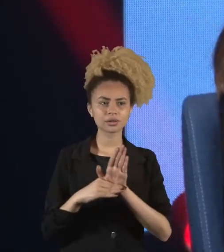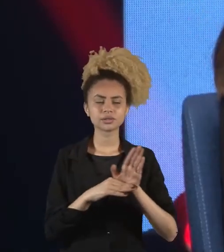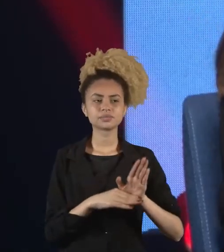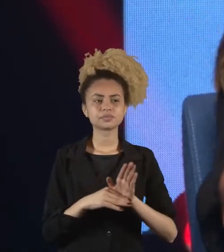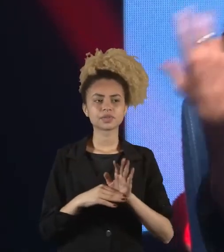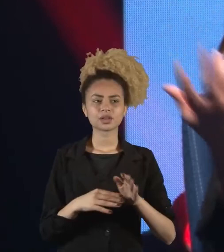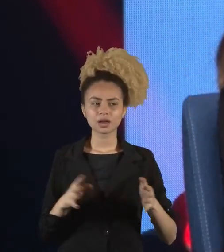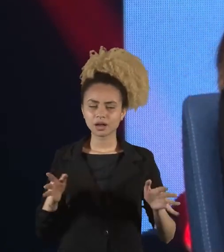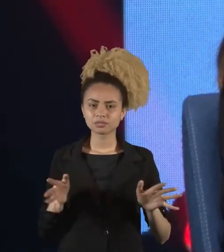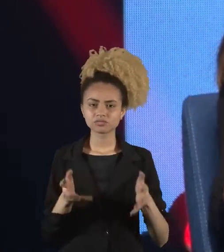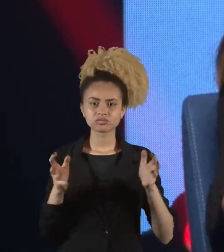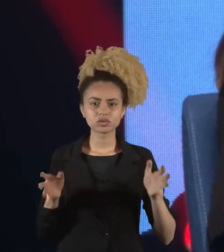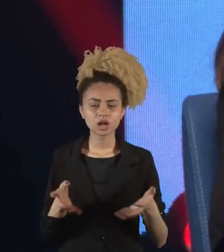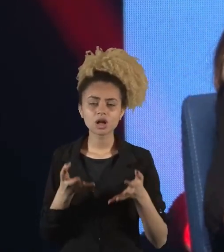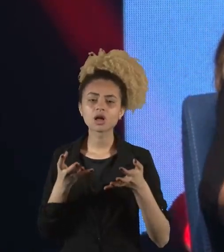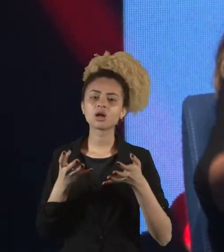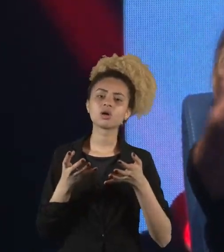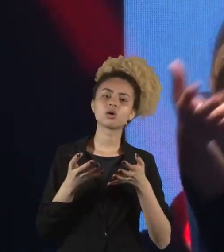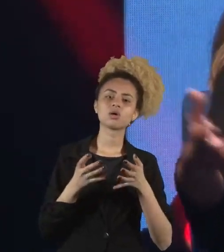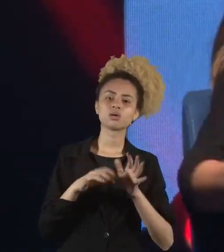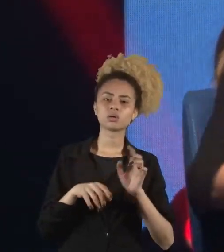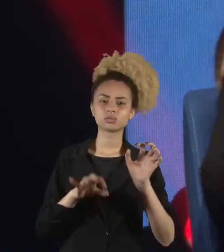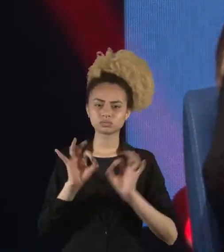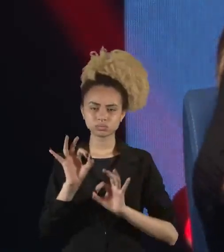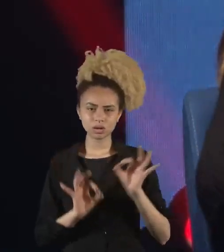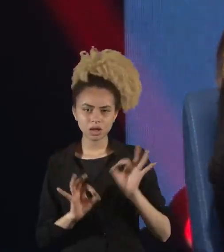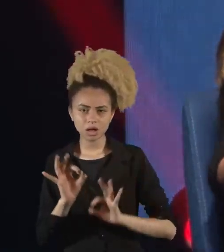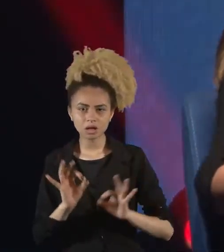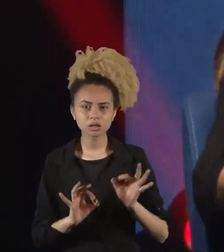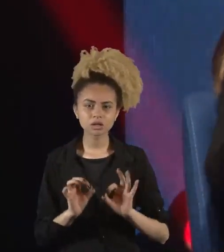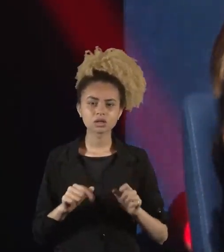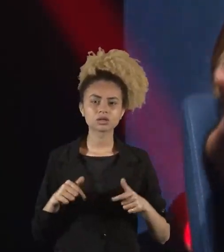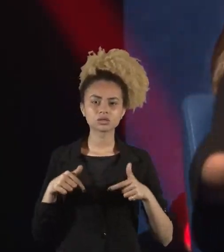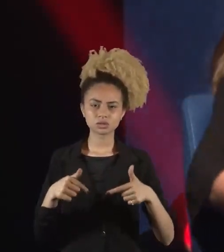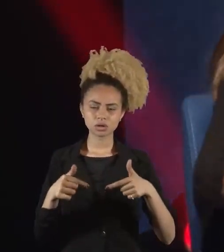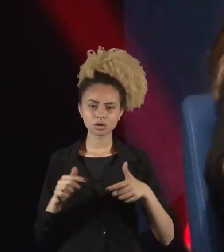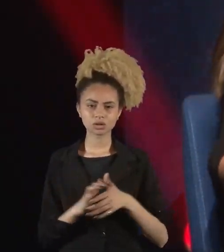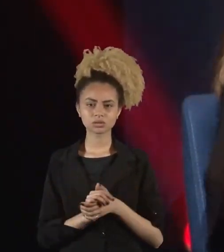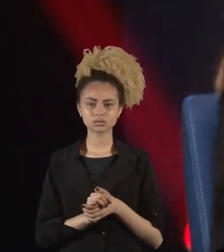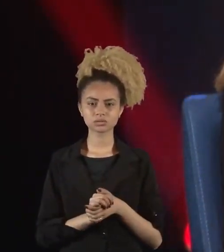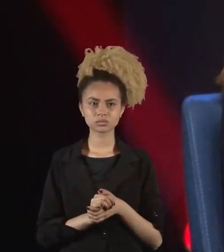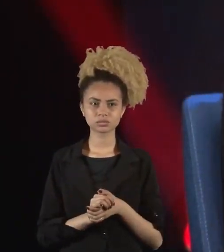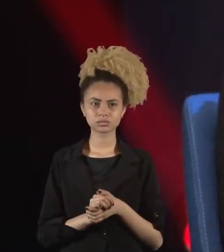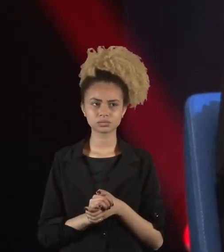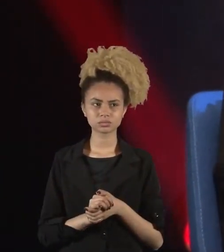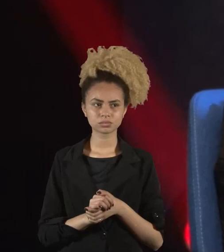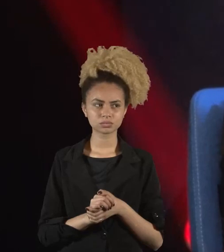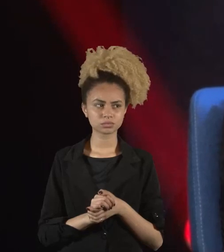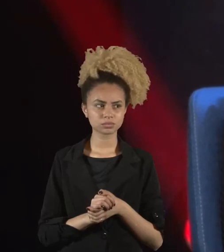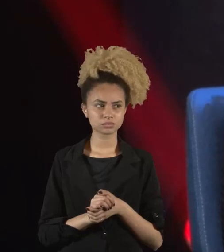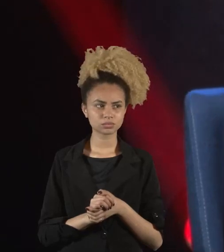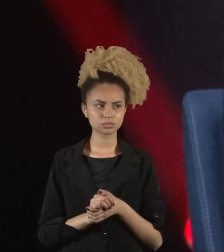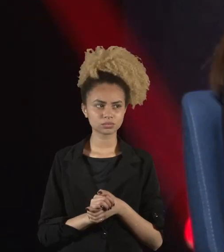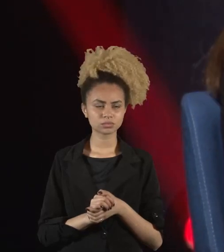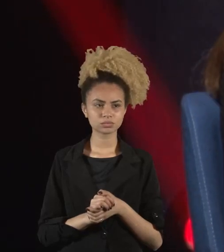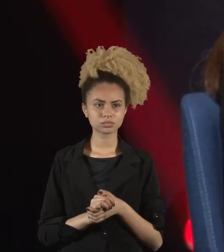toda a parte do plano deles que eles têm com ações de aliados pelo respeito. Oi?